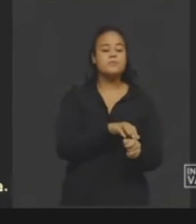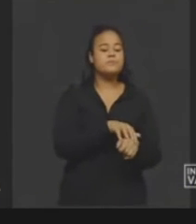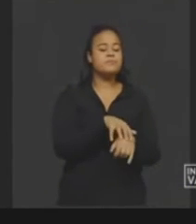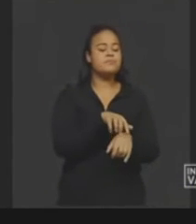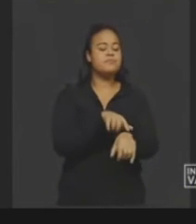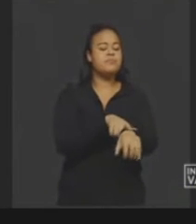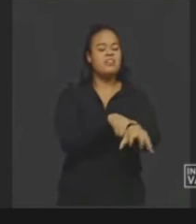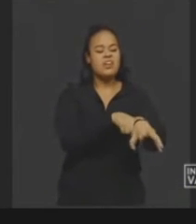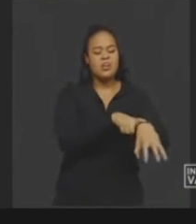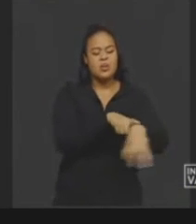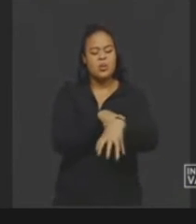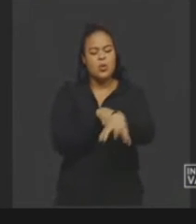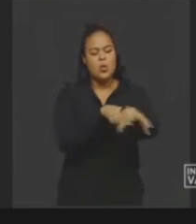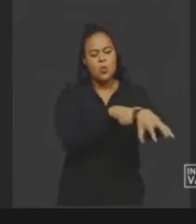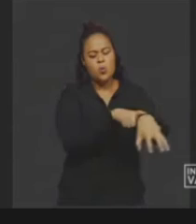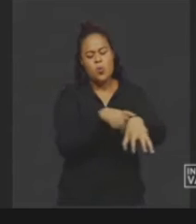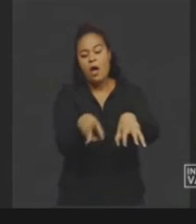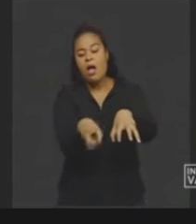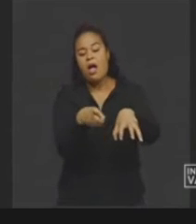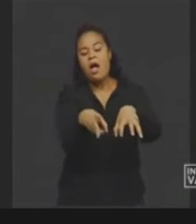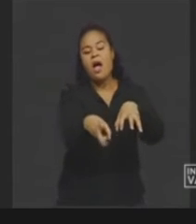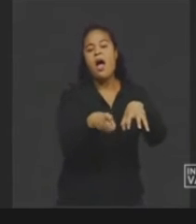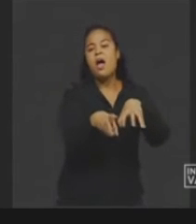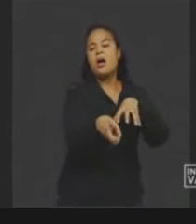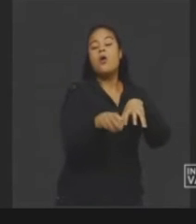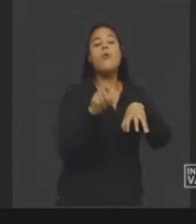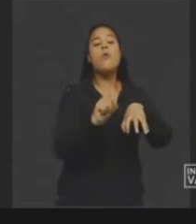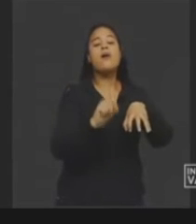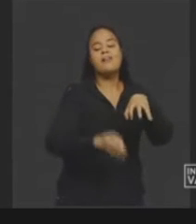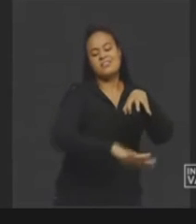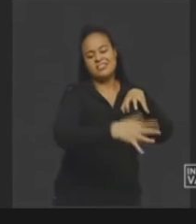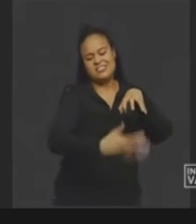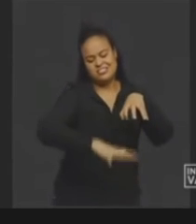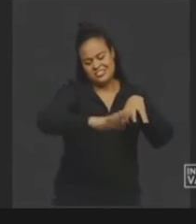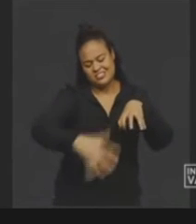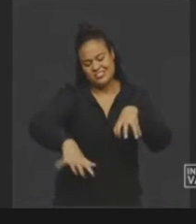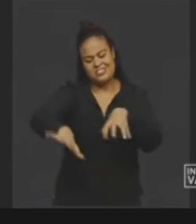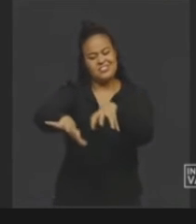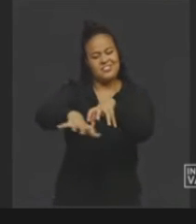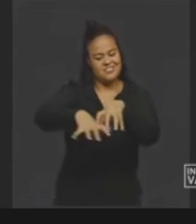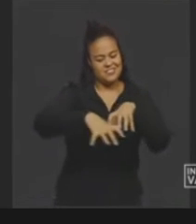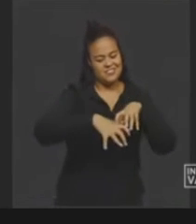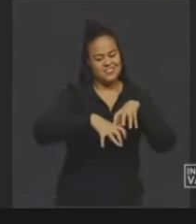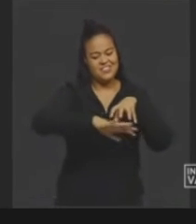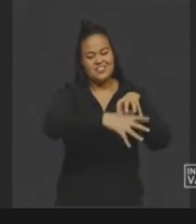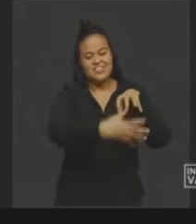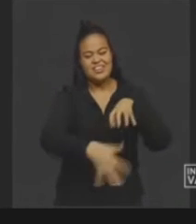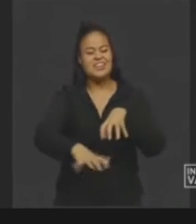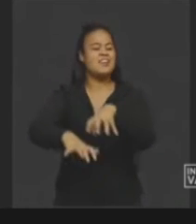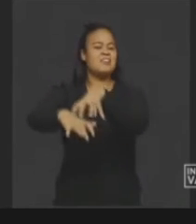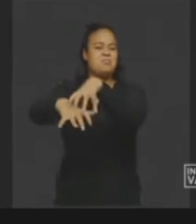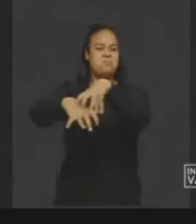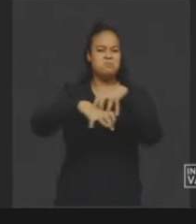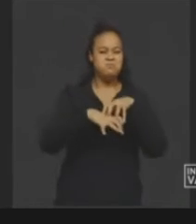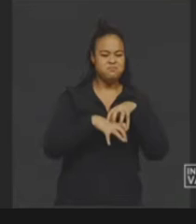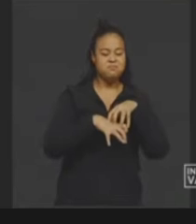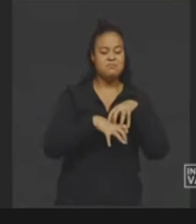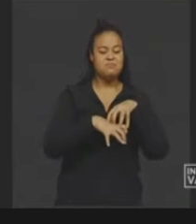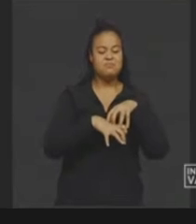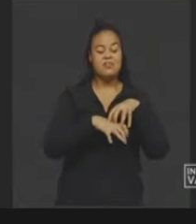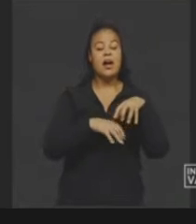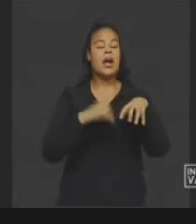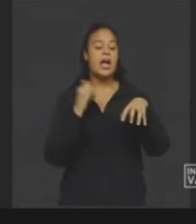movimento das ondas do mar e aí através desse movimento mais uma vez gerando energia que nós chamamos de cinética